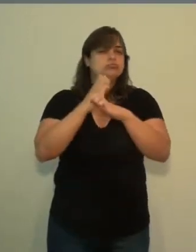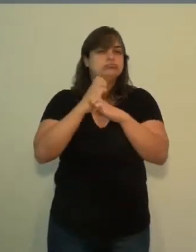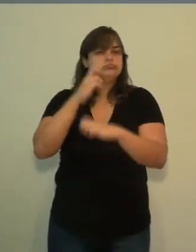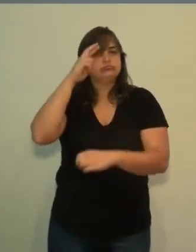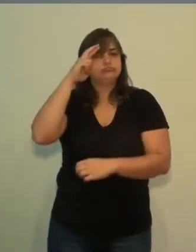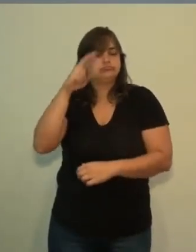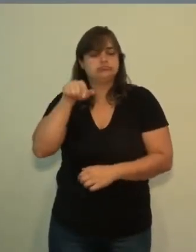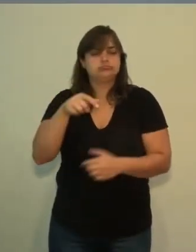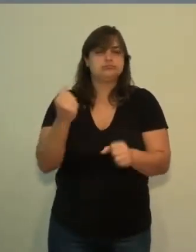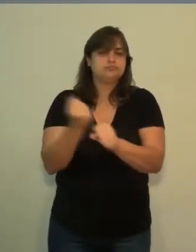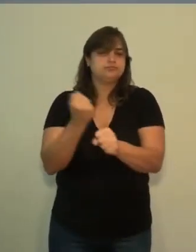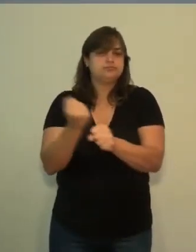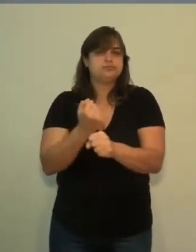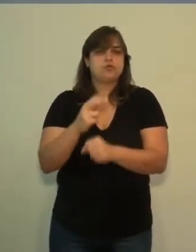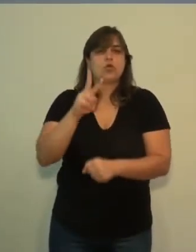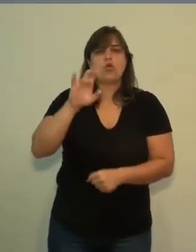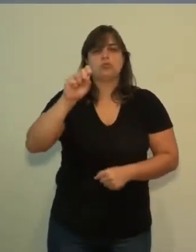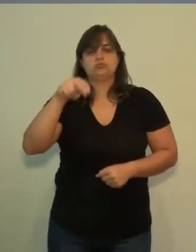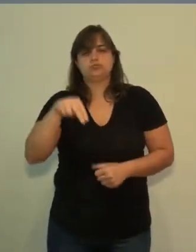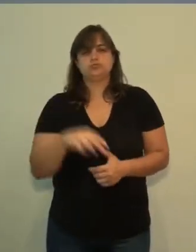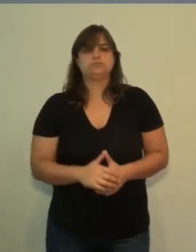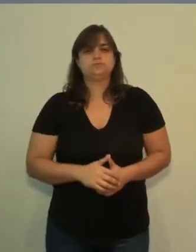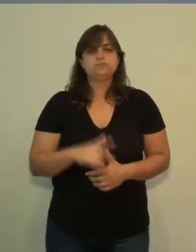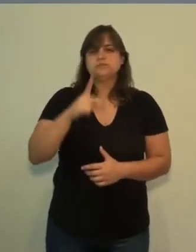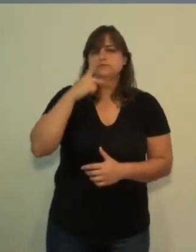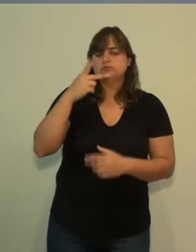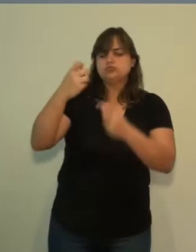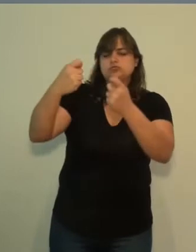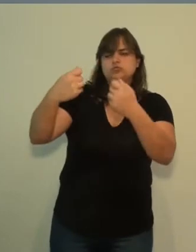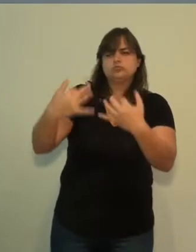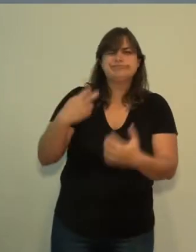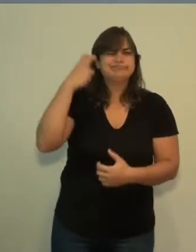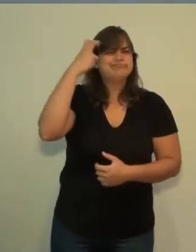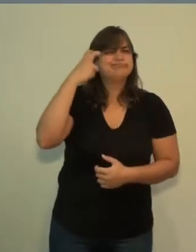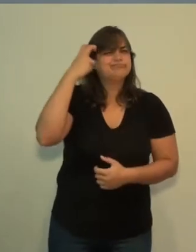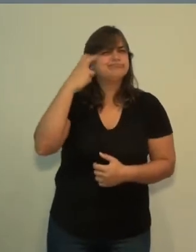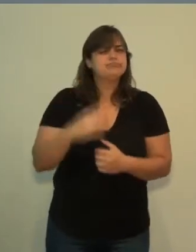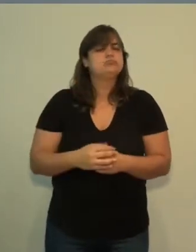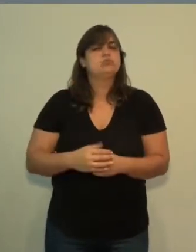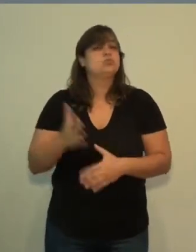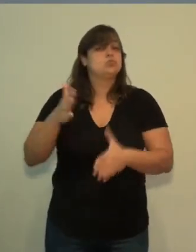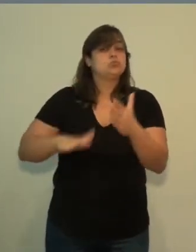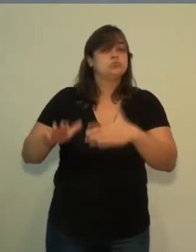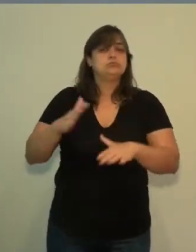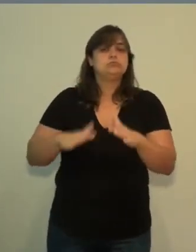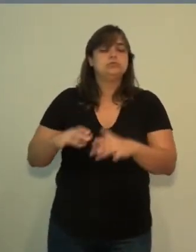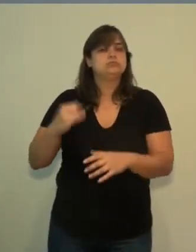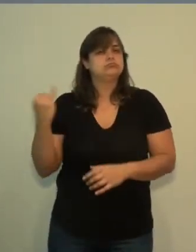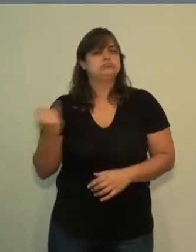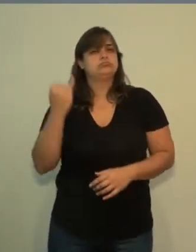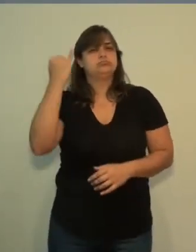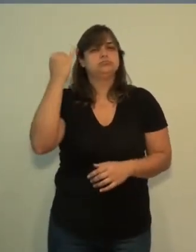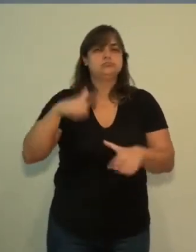responsável pela obra, Robson Gaiofato, falou sobre a preocupação com a manutenção e a